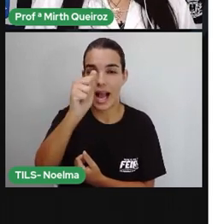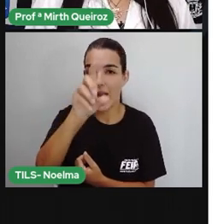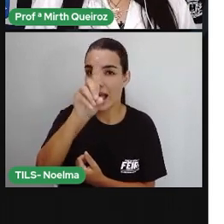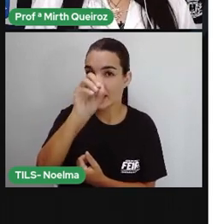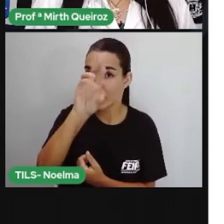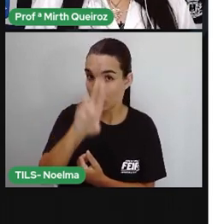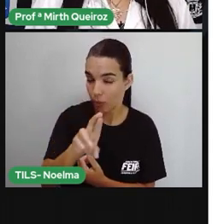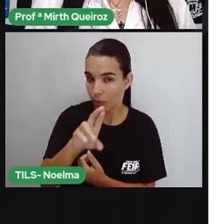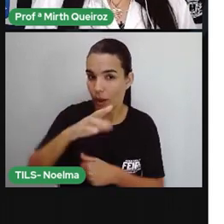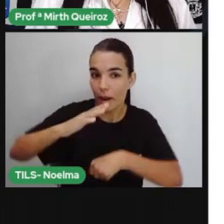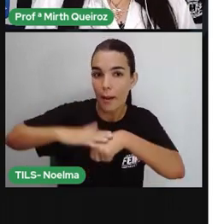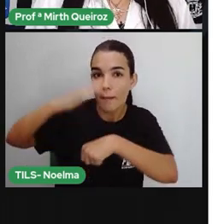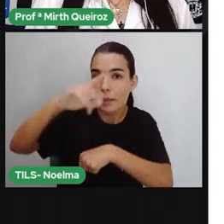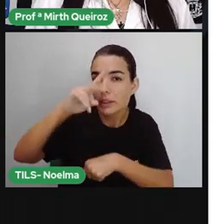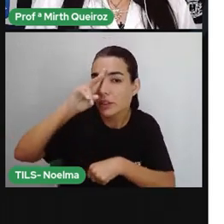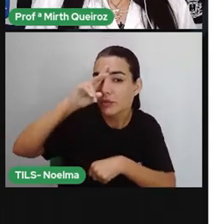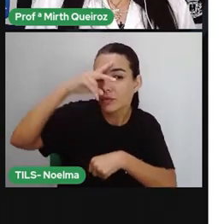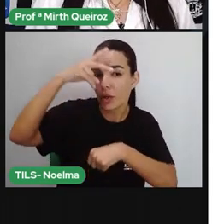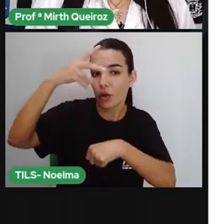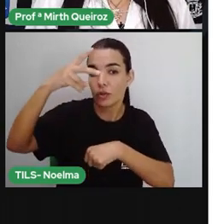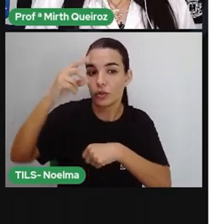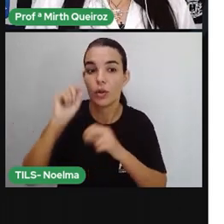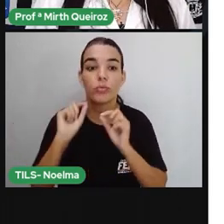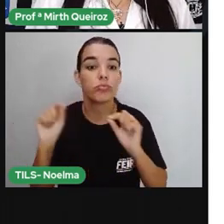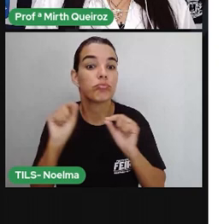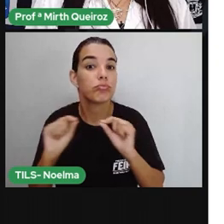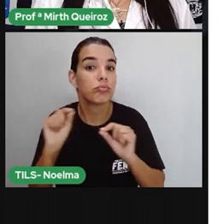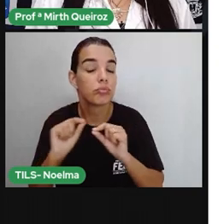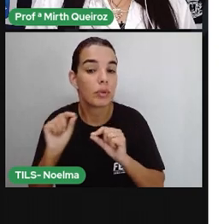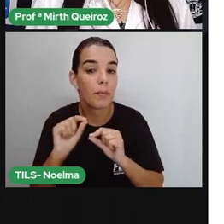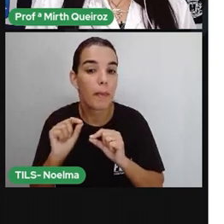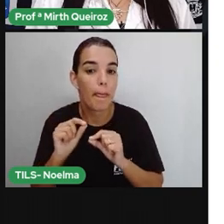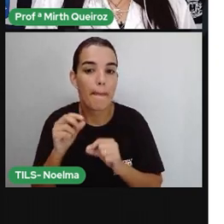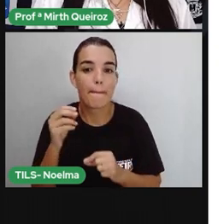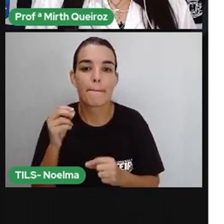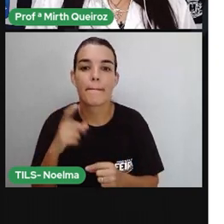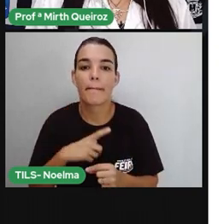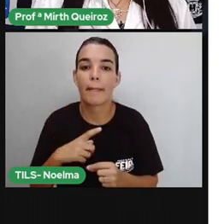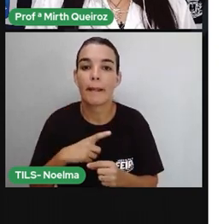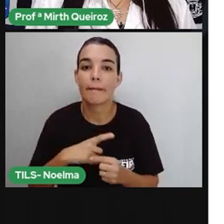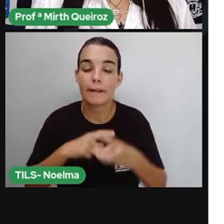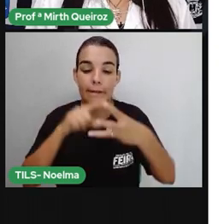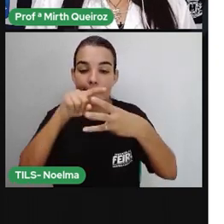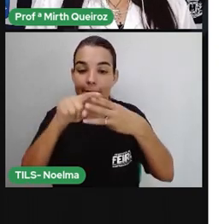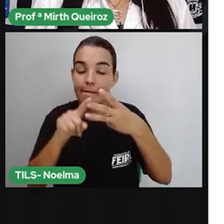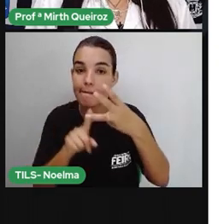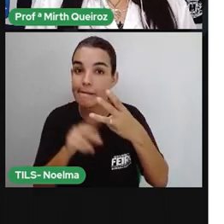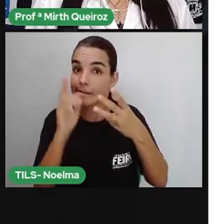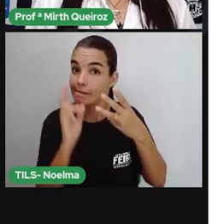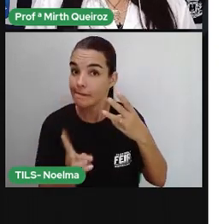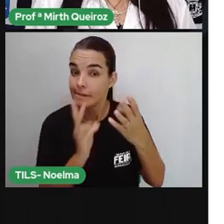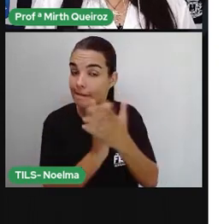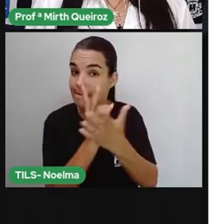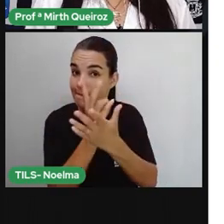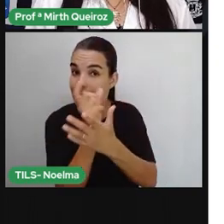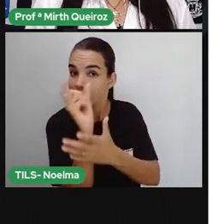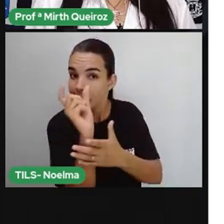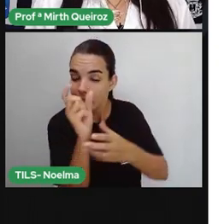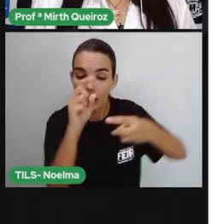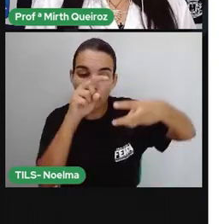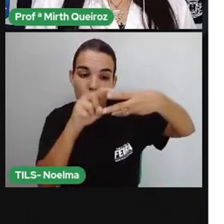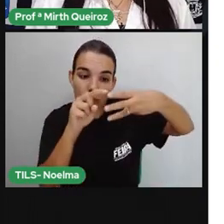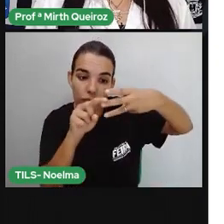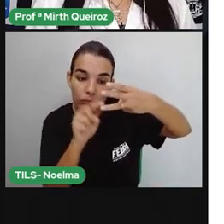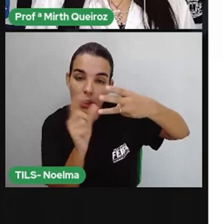lembrar que nossa língua, a sílaba tônica está localizada em uma das três últimas sílabas da palavra.